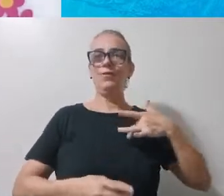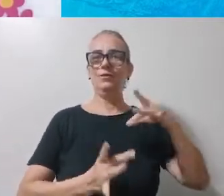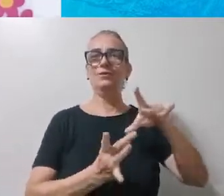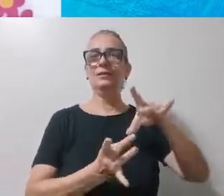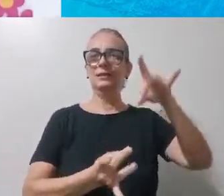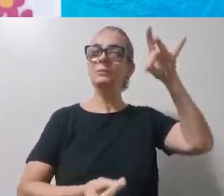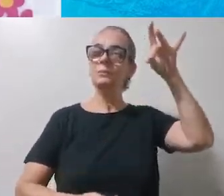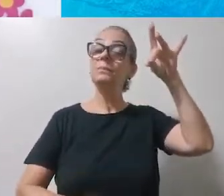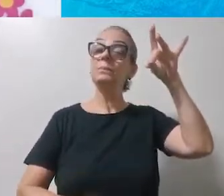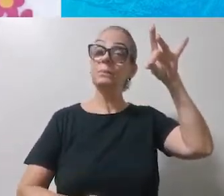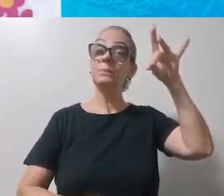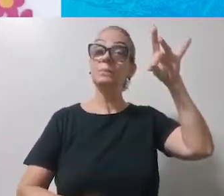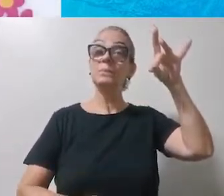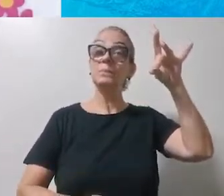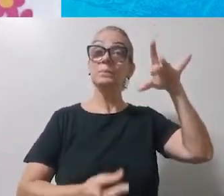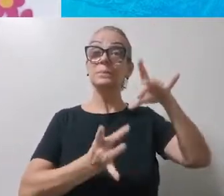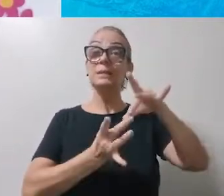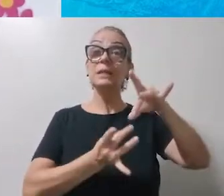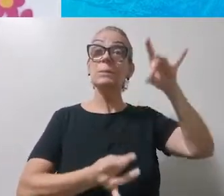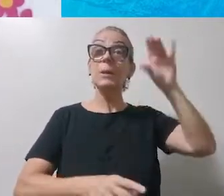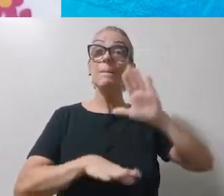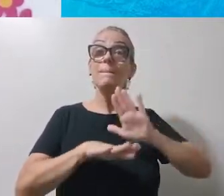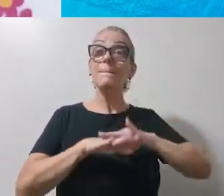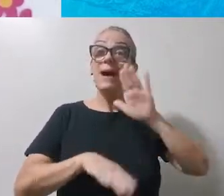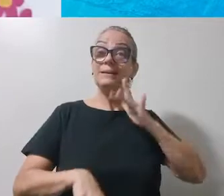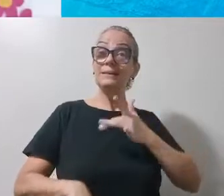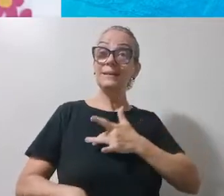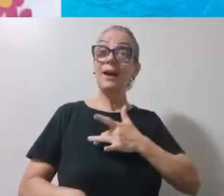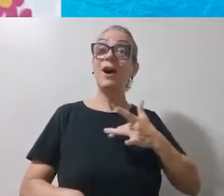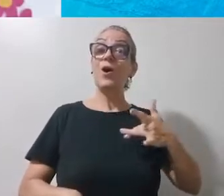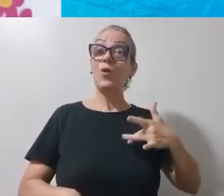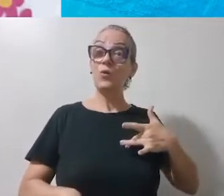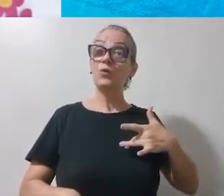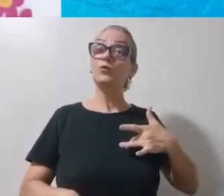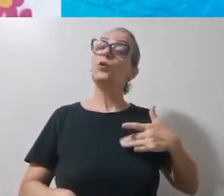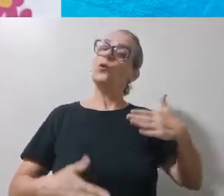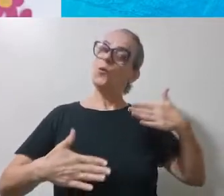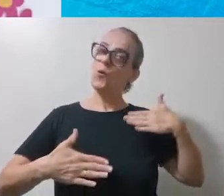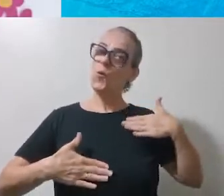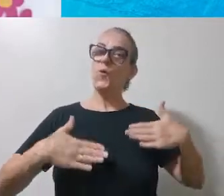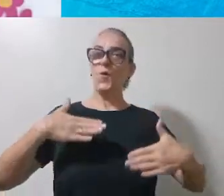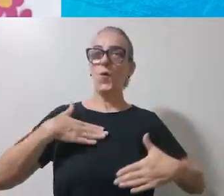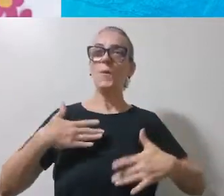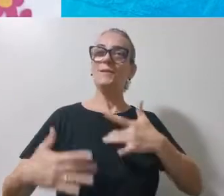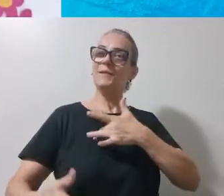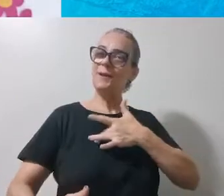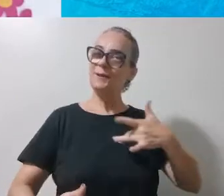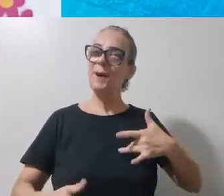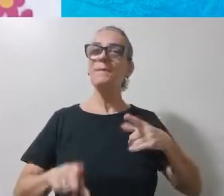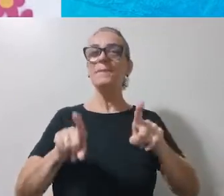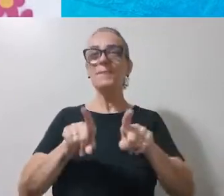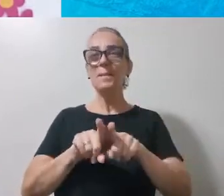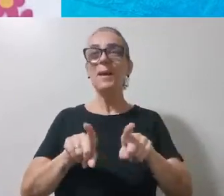E com o espírito mais saudável, temos um corpo mais saudável também.